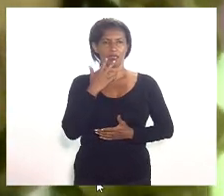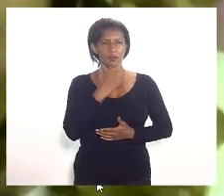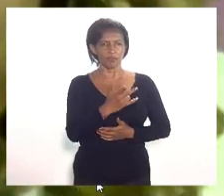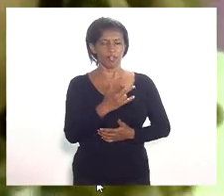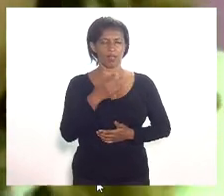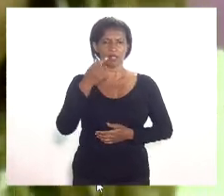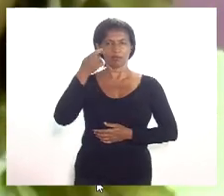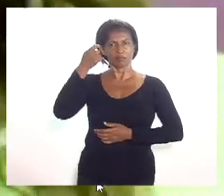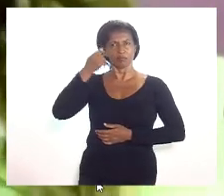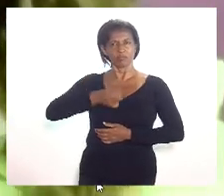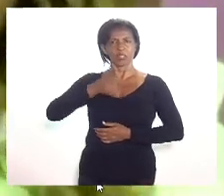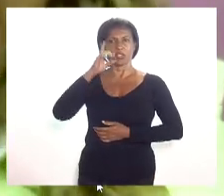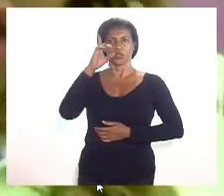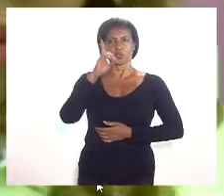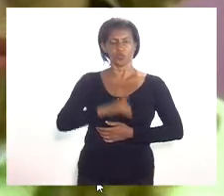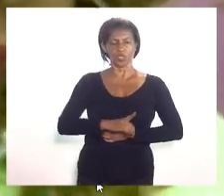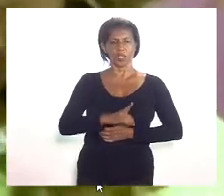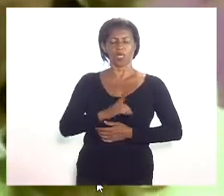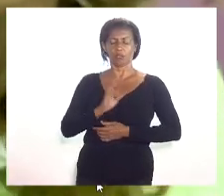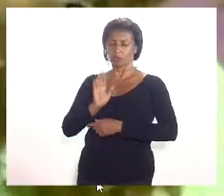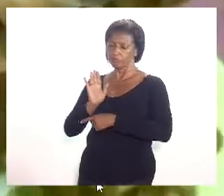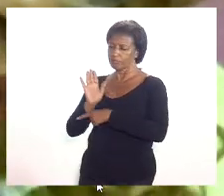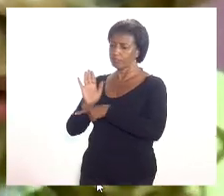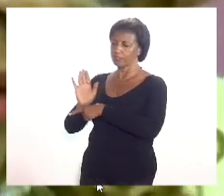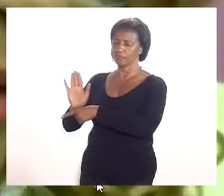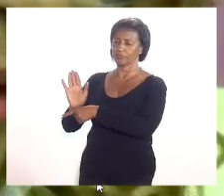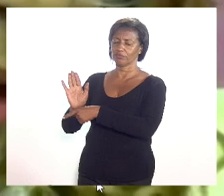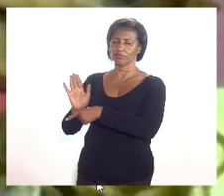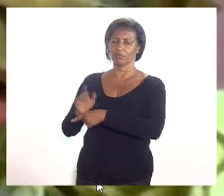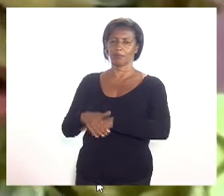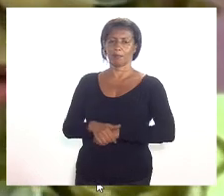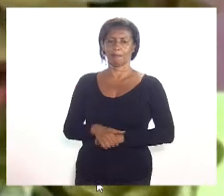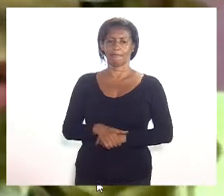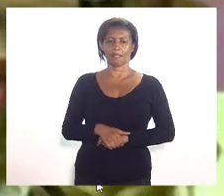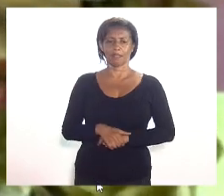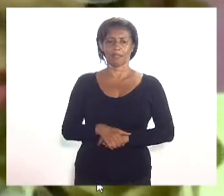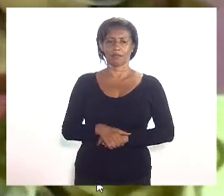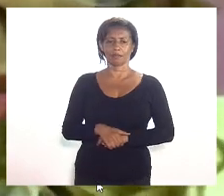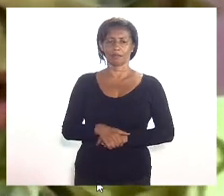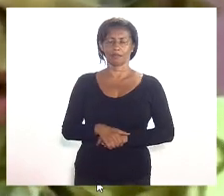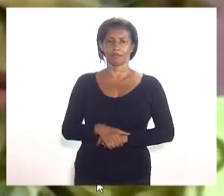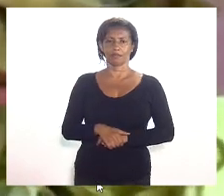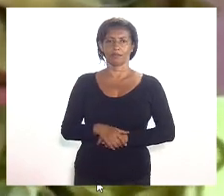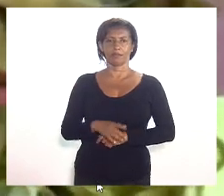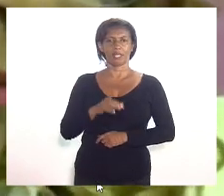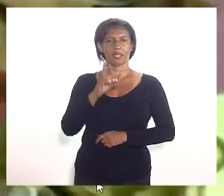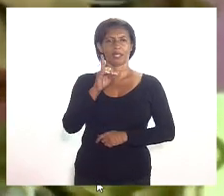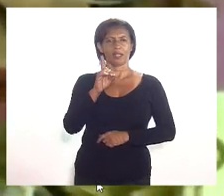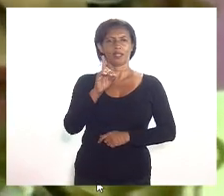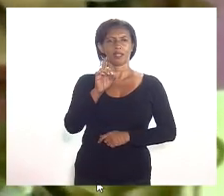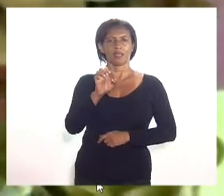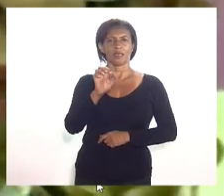fica garantido o direito de assistência pela defensoria pública